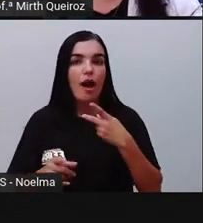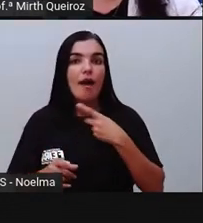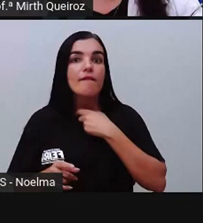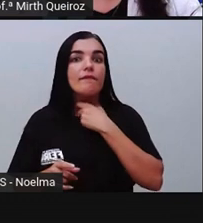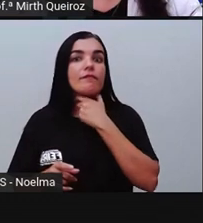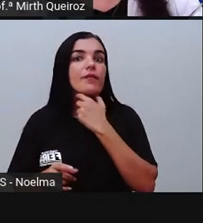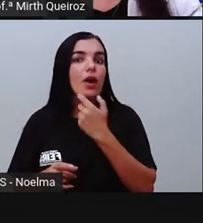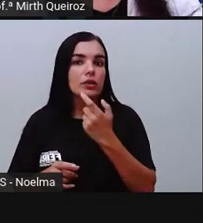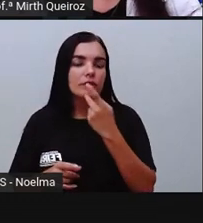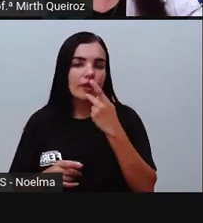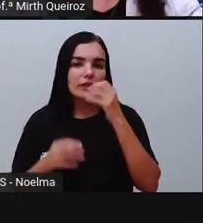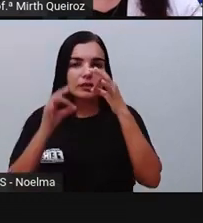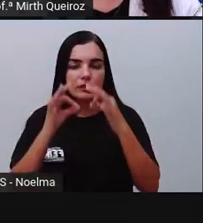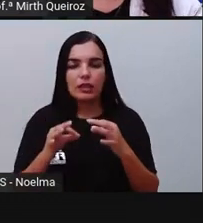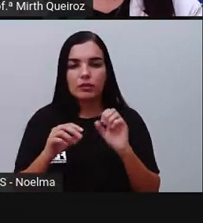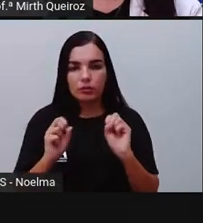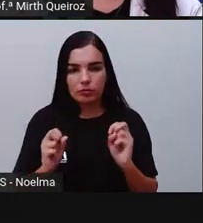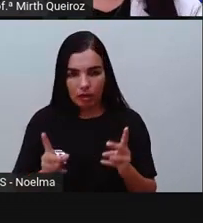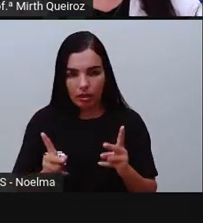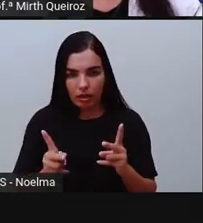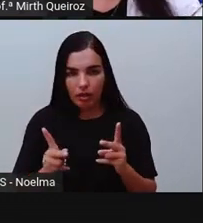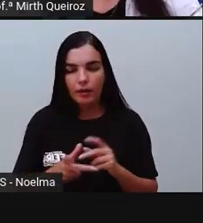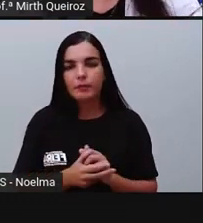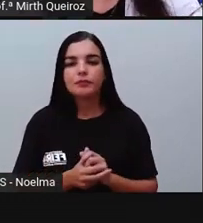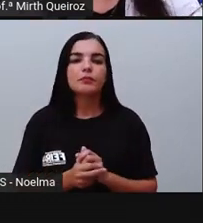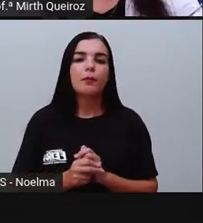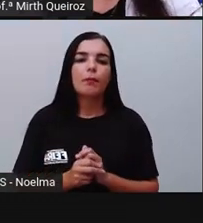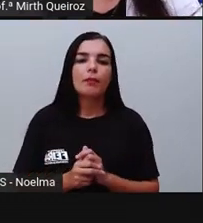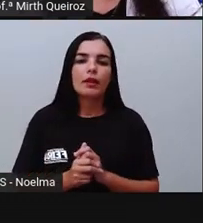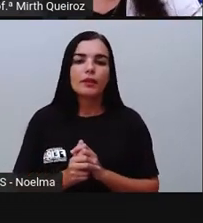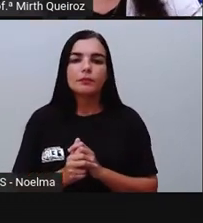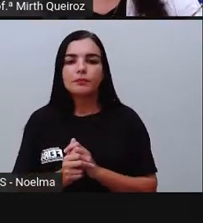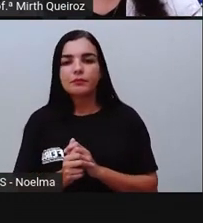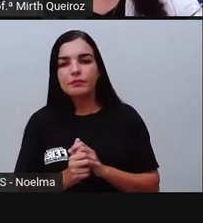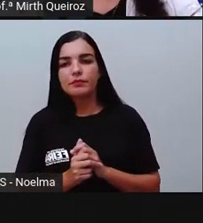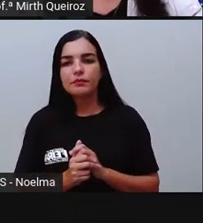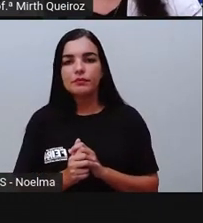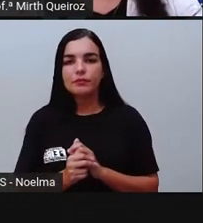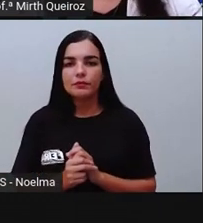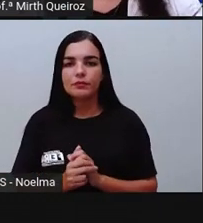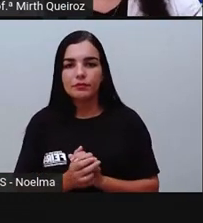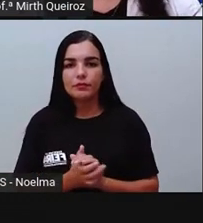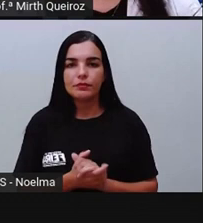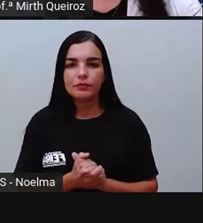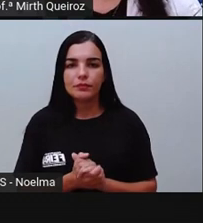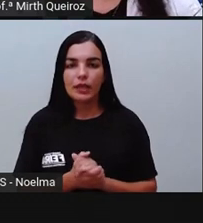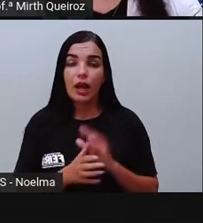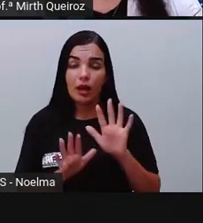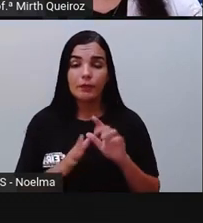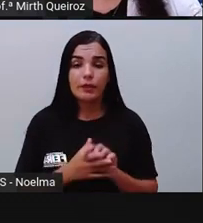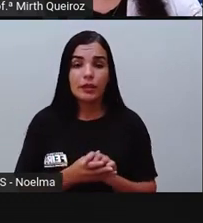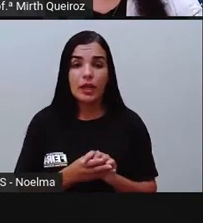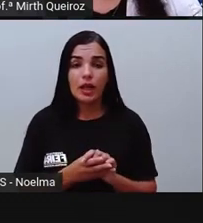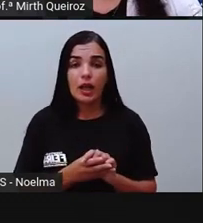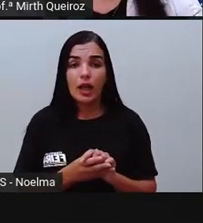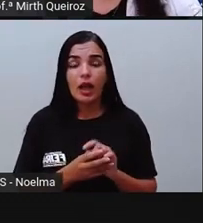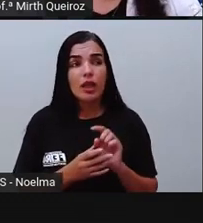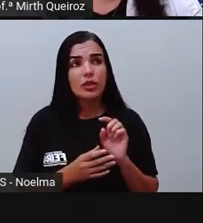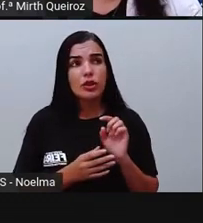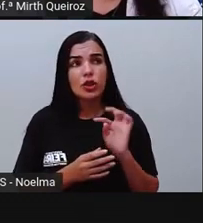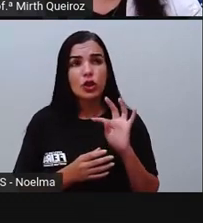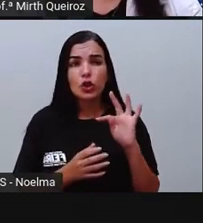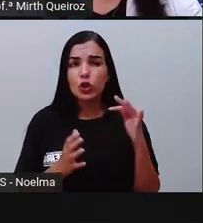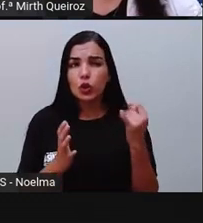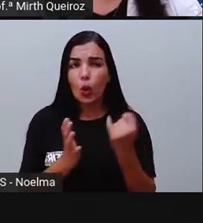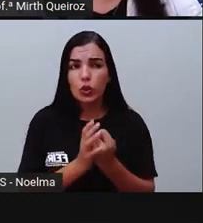acentuadas. Oxítonas e paroxítonas, não necessariamente, tá? Nem todas as palavras com acento